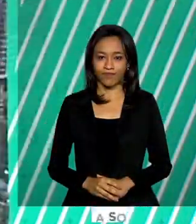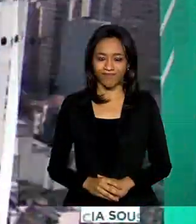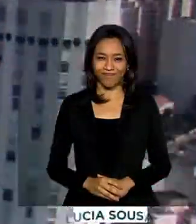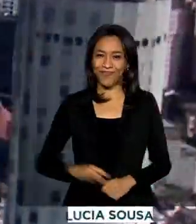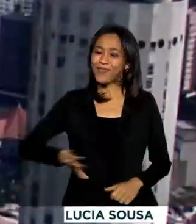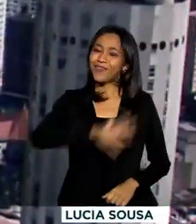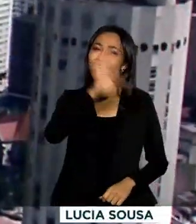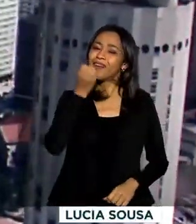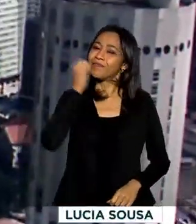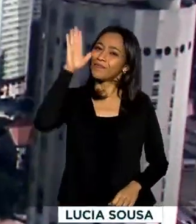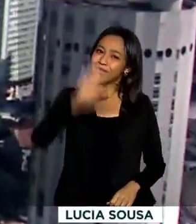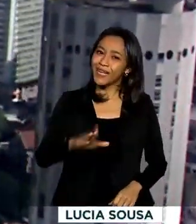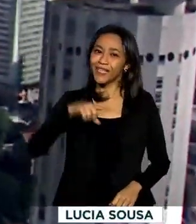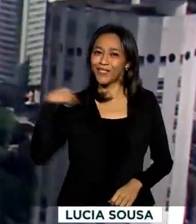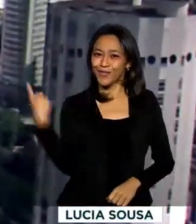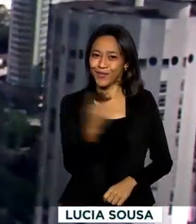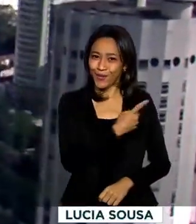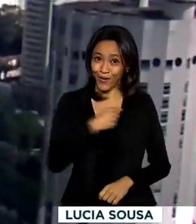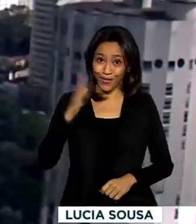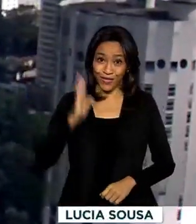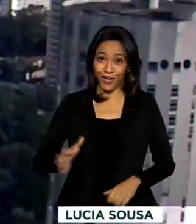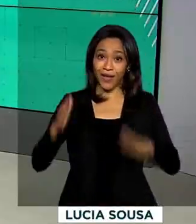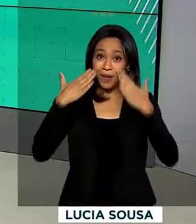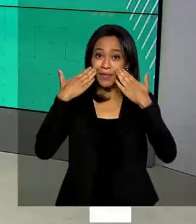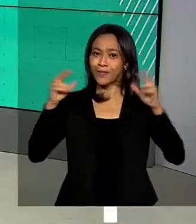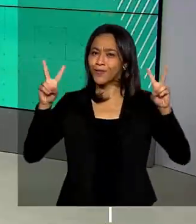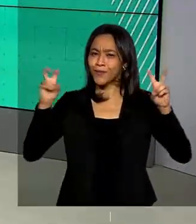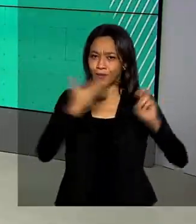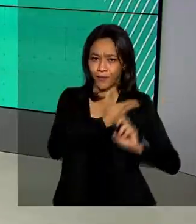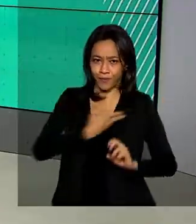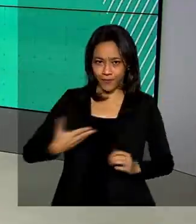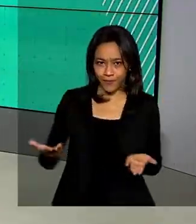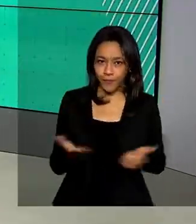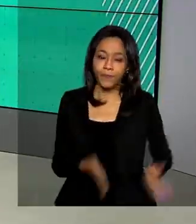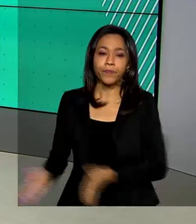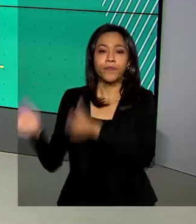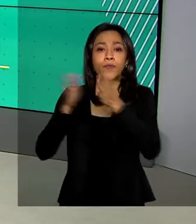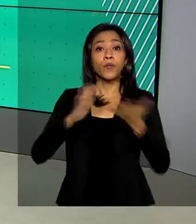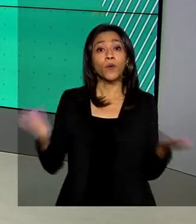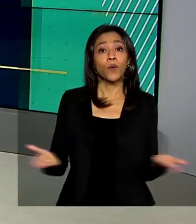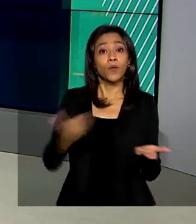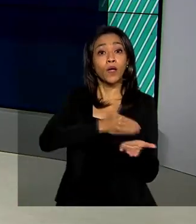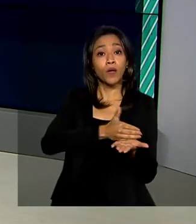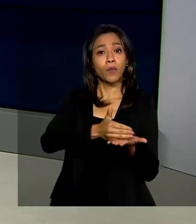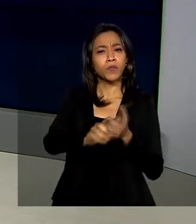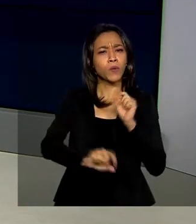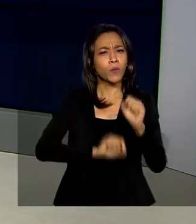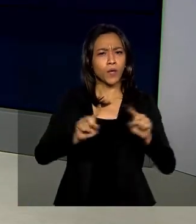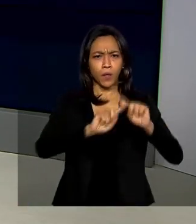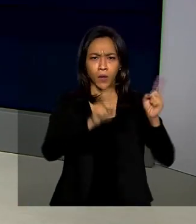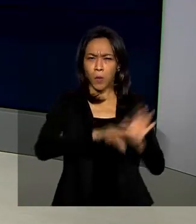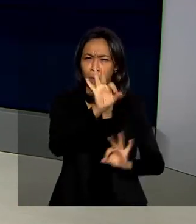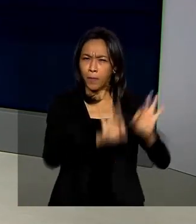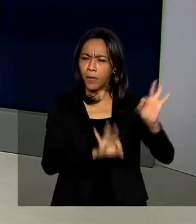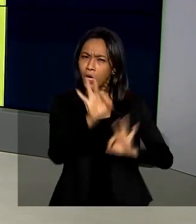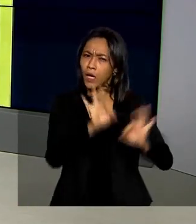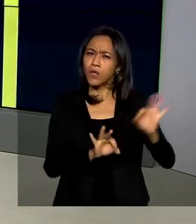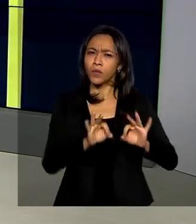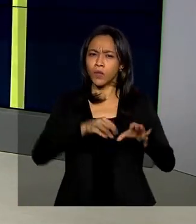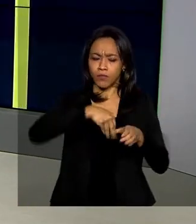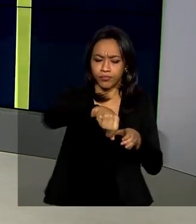Olá, boa tarde. O governo agora já está de volta. Começou hoje a operação do Plano Safra 2020